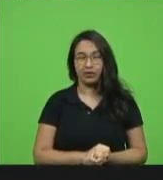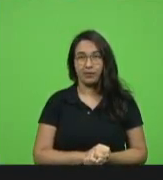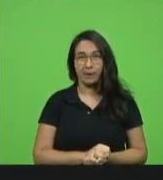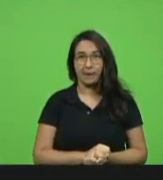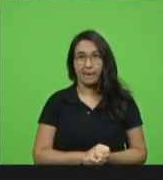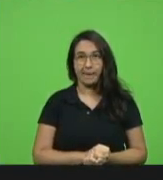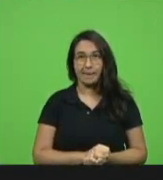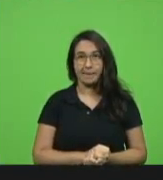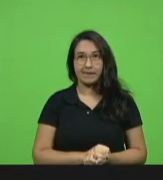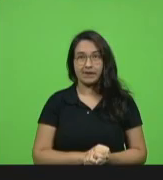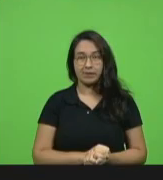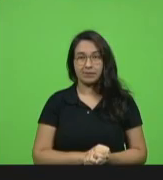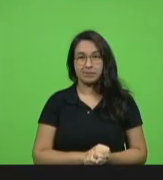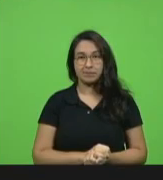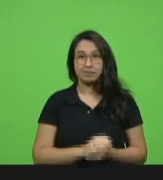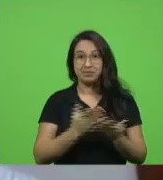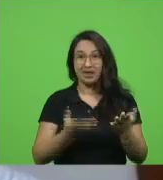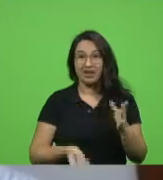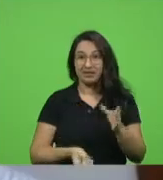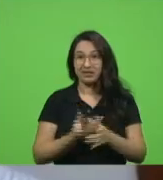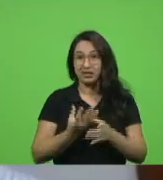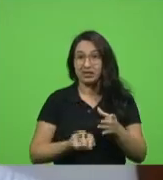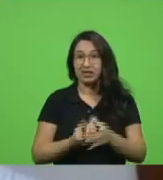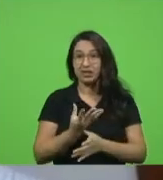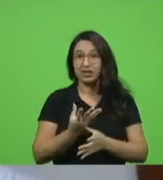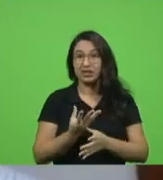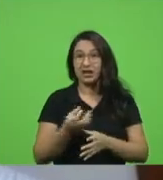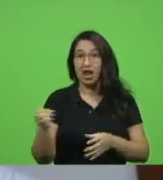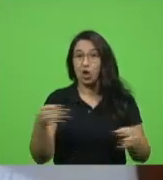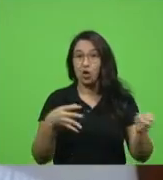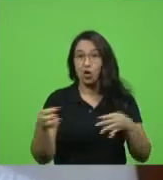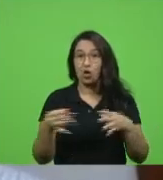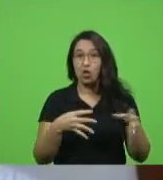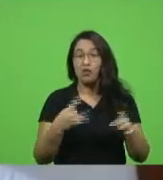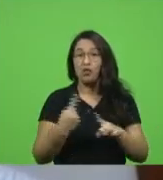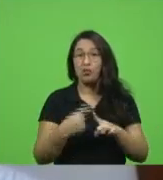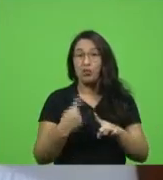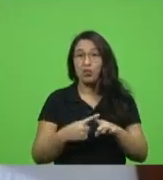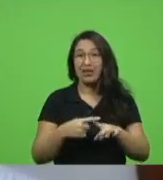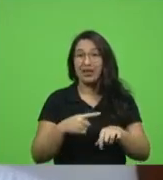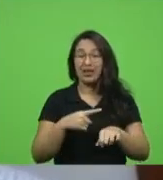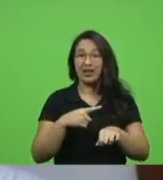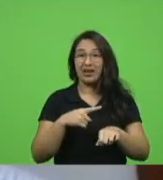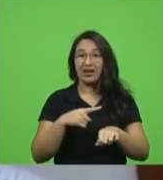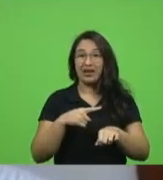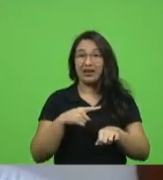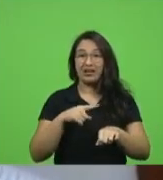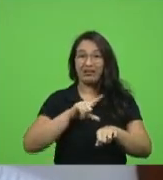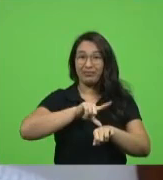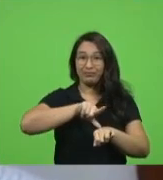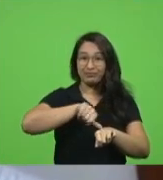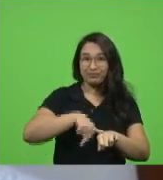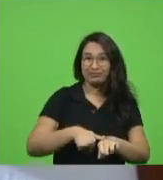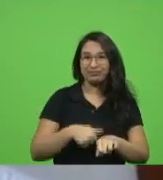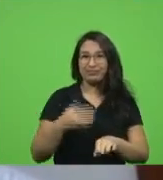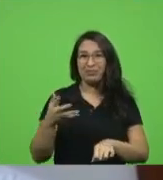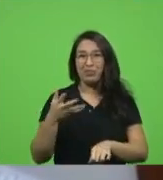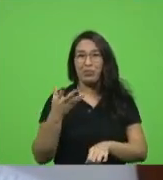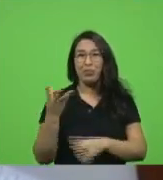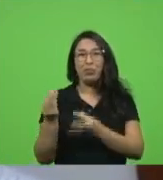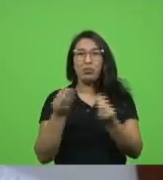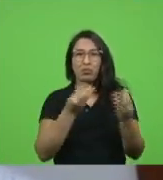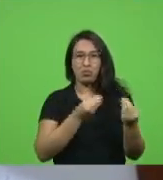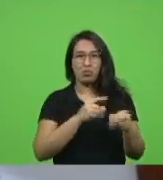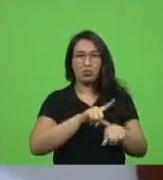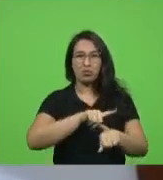elas estão se criando essas cepas justamente pelo tempo que é dado em não vacinar então o povo fica